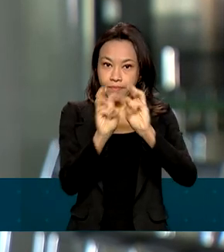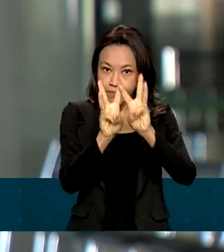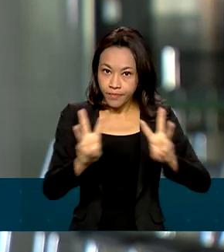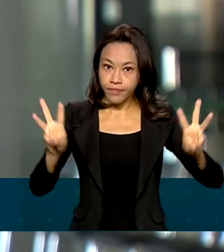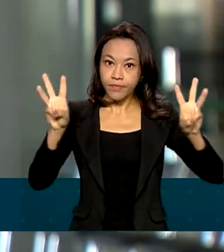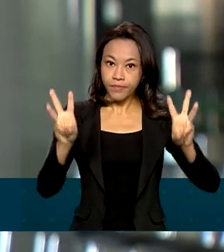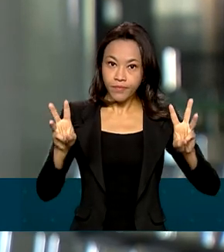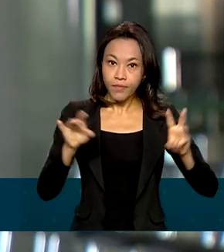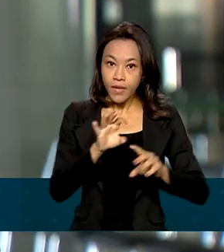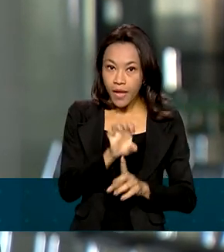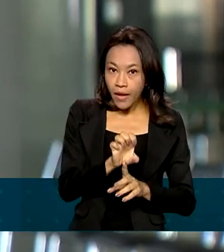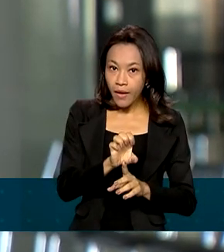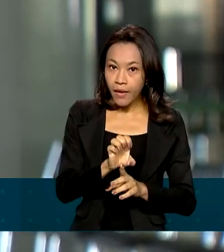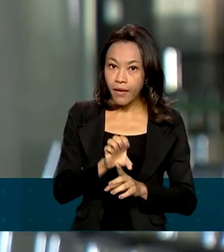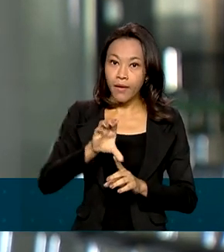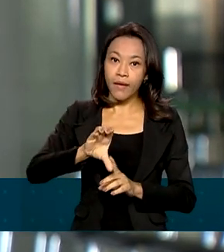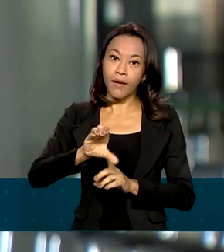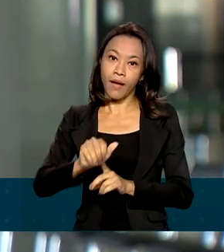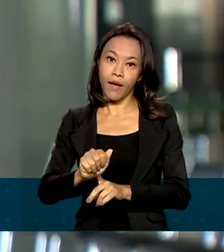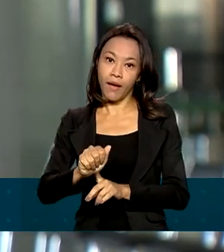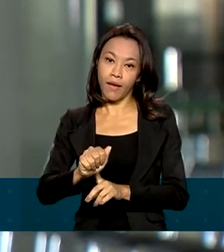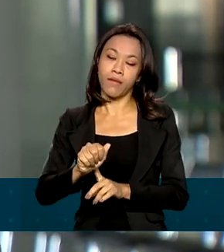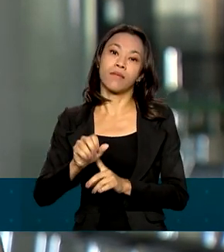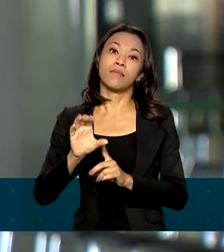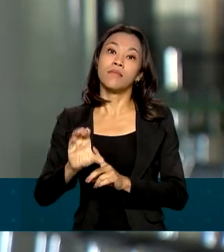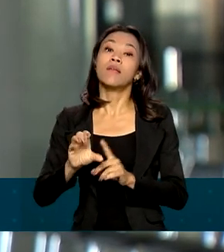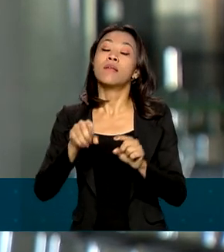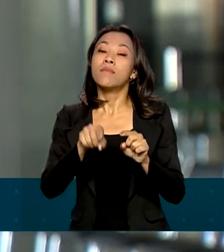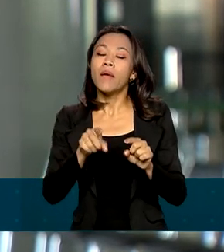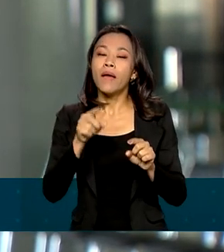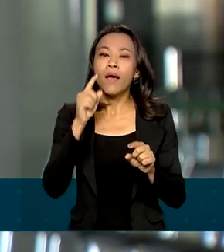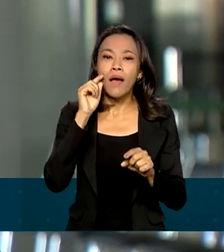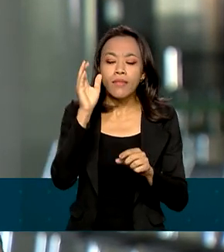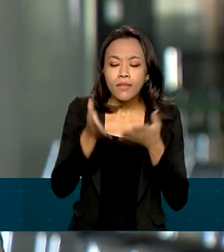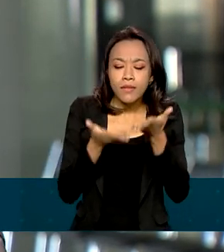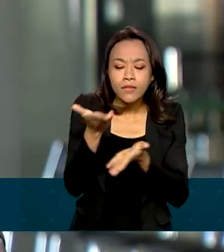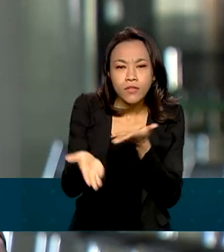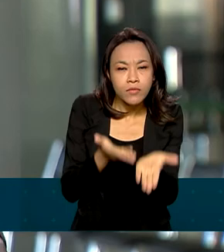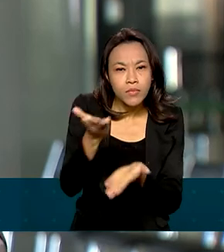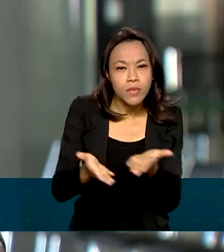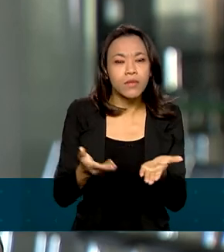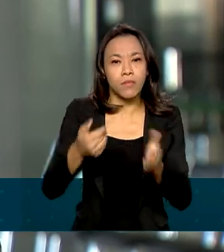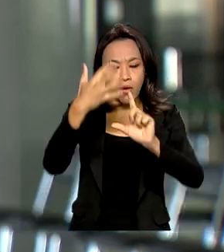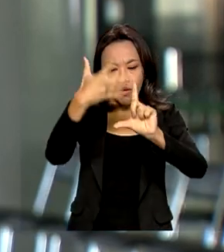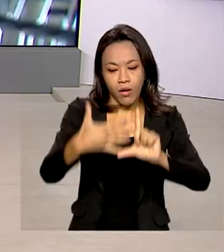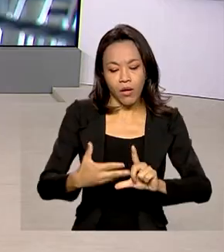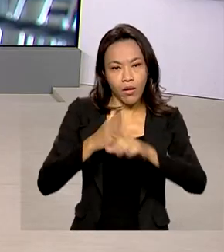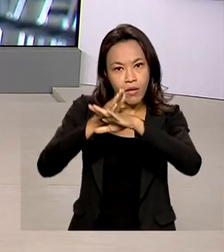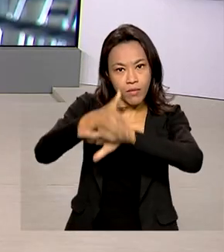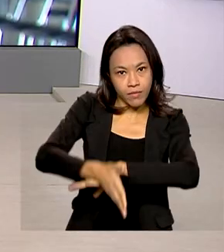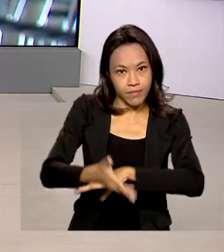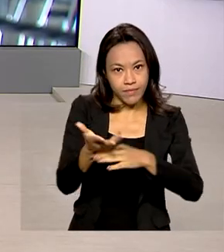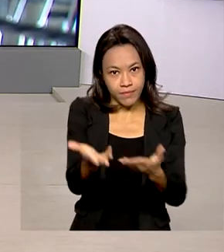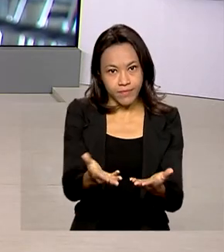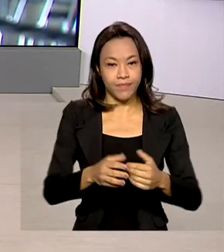ECARC, que é o Centro Virtual de Atendimento da Receita. Natália, com você. Obrigada, Glauco.